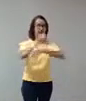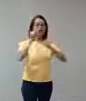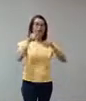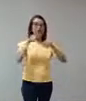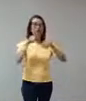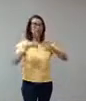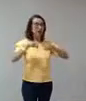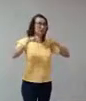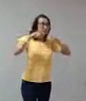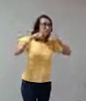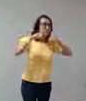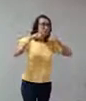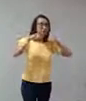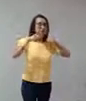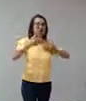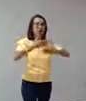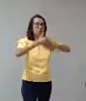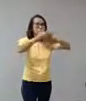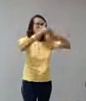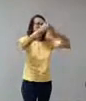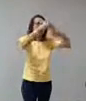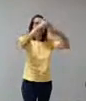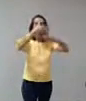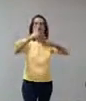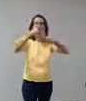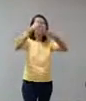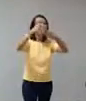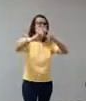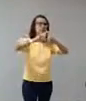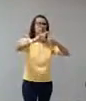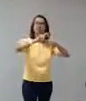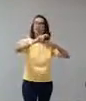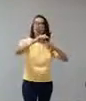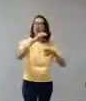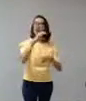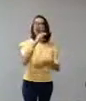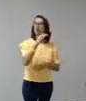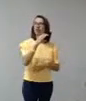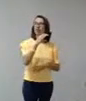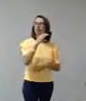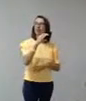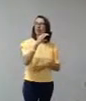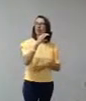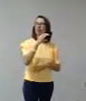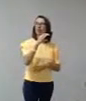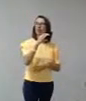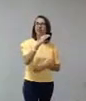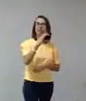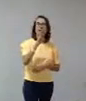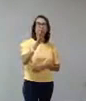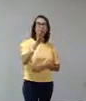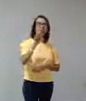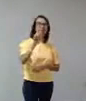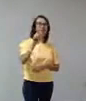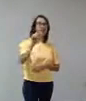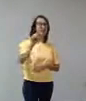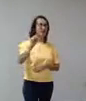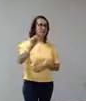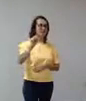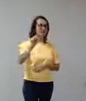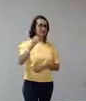ver toda a construção do novo prédio do ICBS, do Instituto de Ciências Básicas da Saúde. E eu comecei a registrar